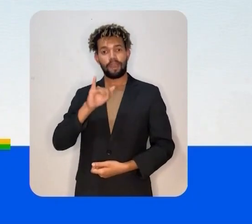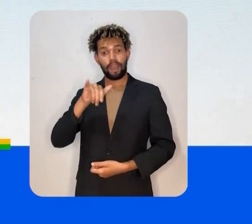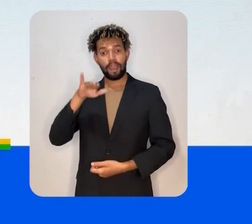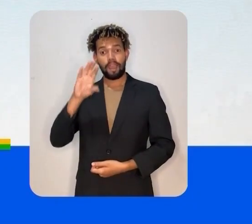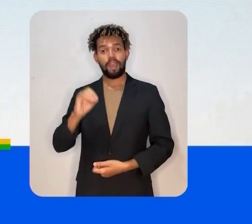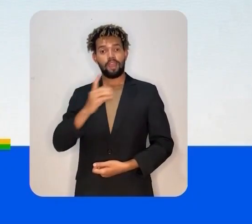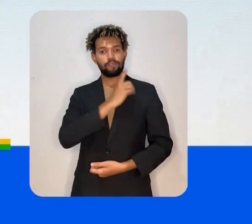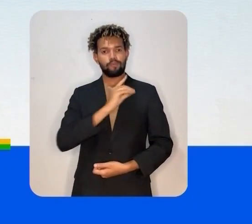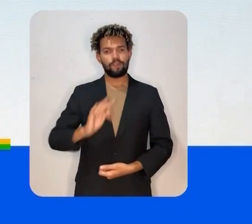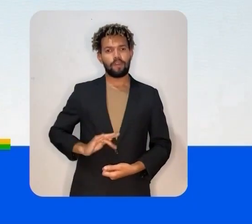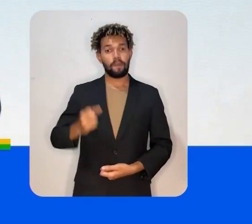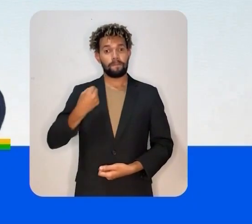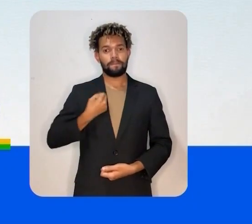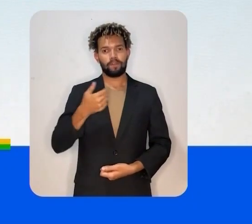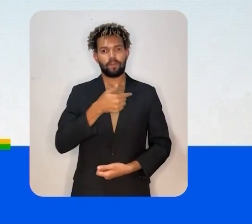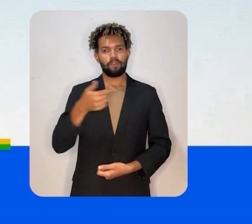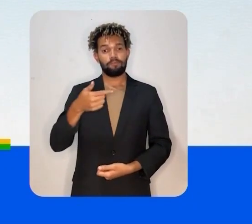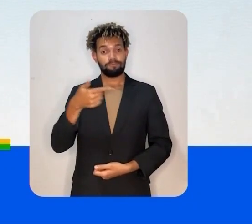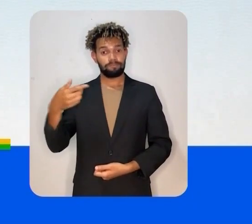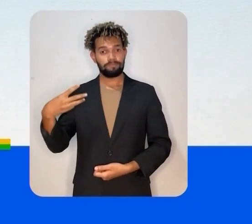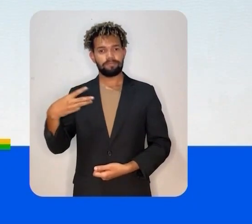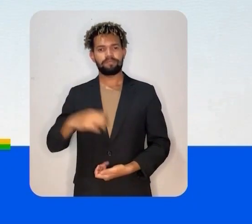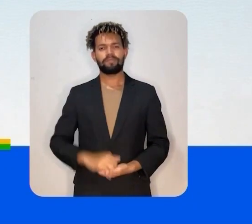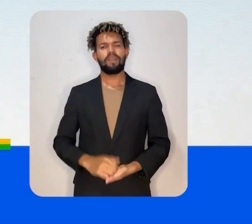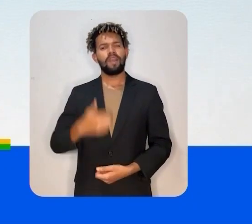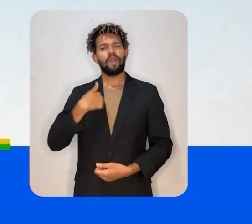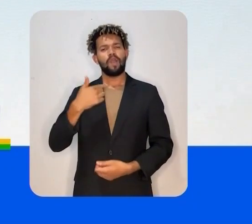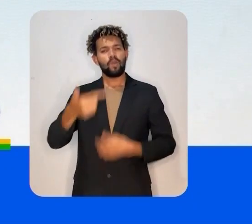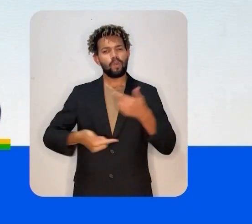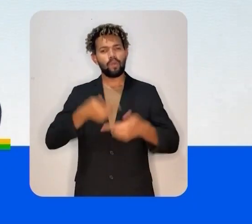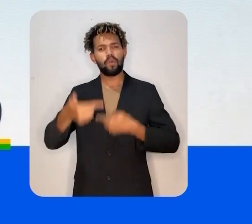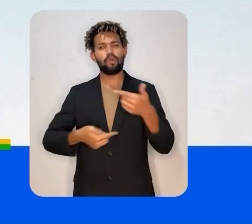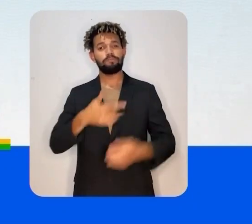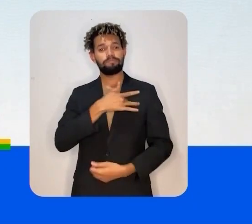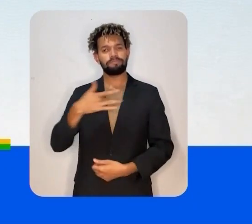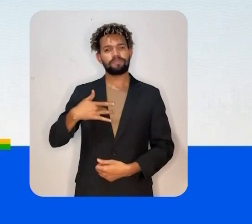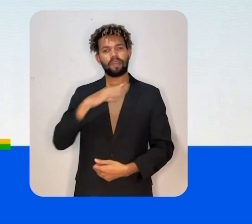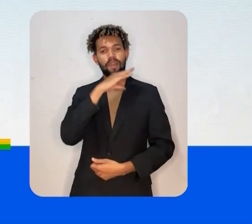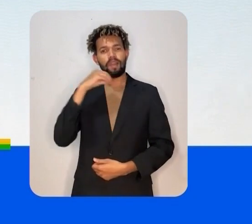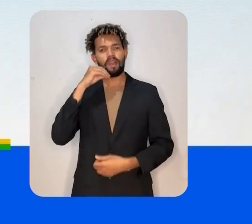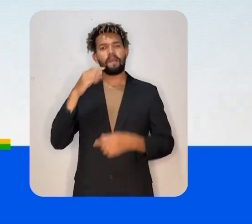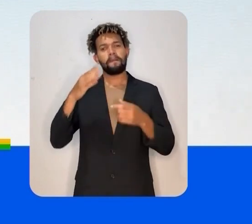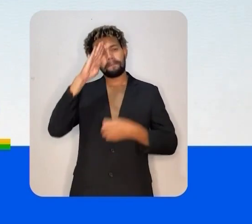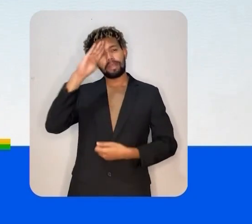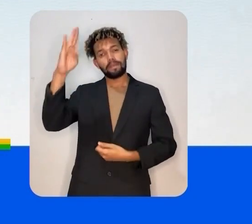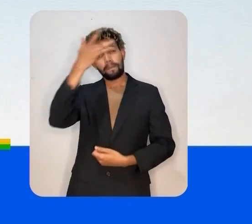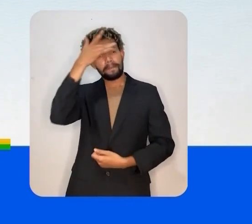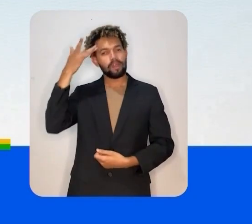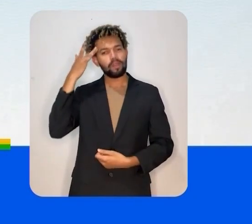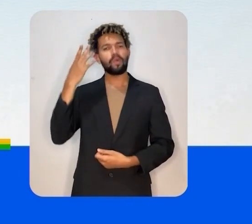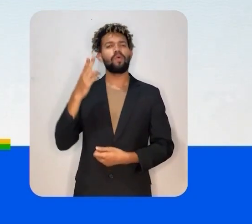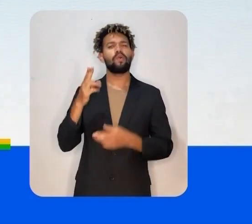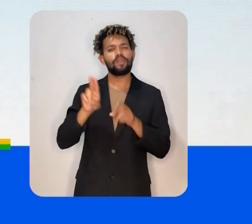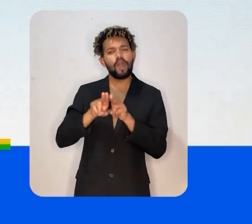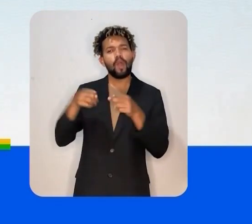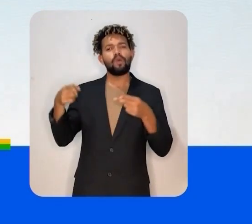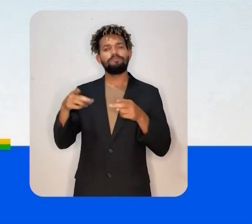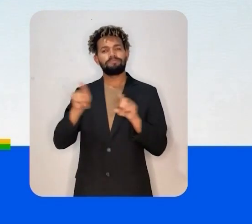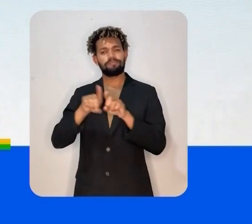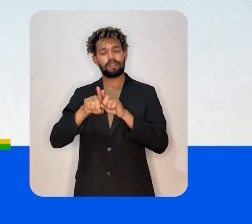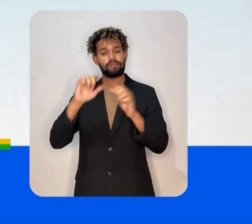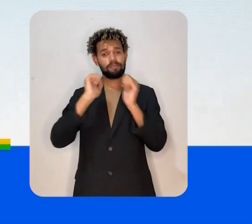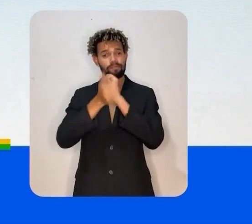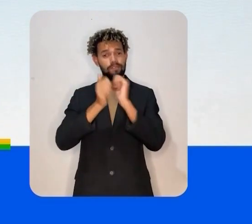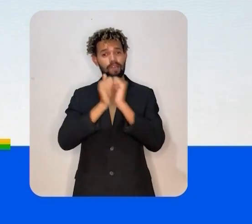Viana, candidato a deputado federal, meu número é 2223. Defendo a saúde de qualidade e principalmente para as pessoas mais humildes. E o